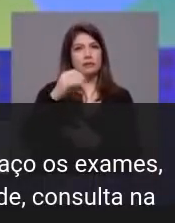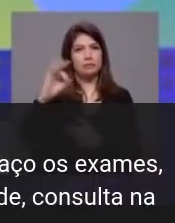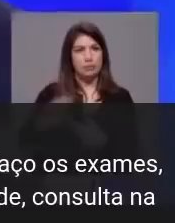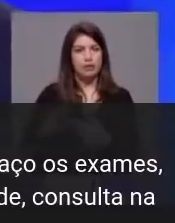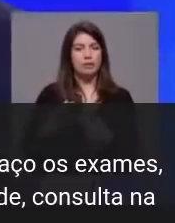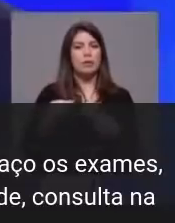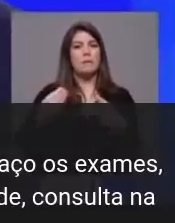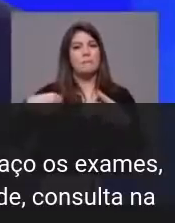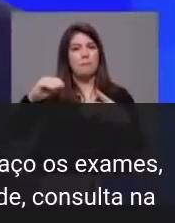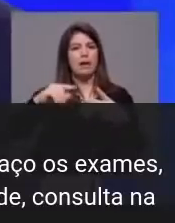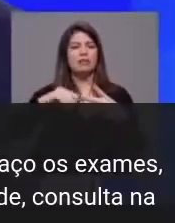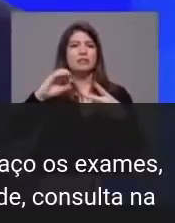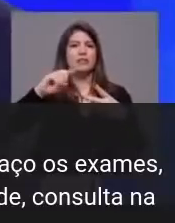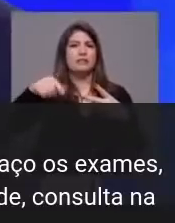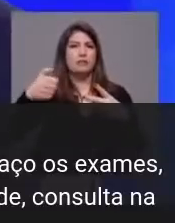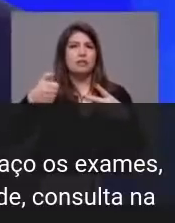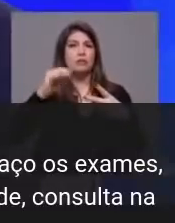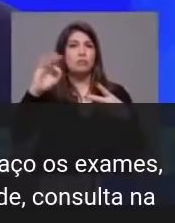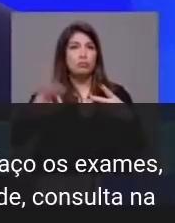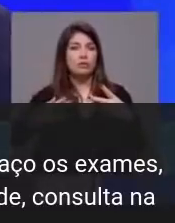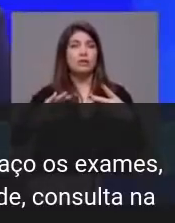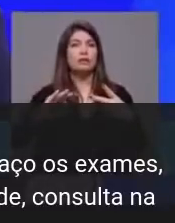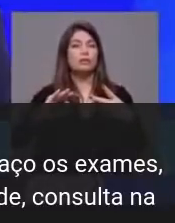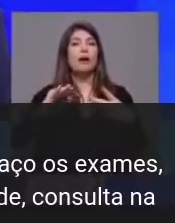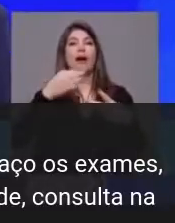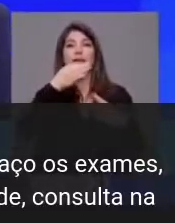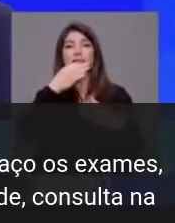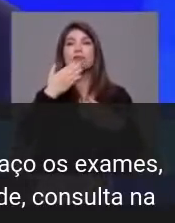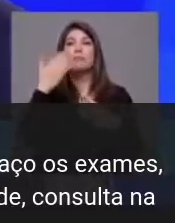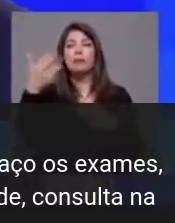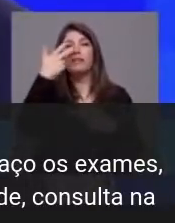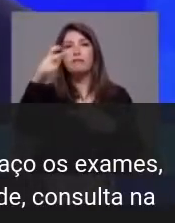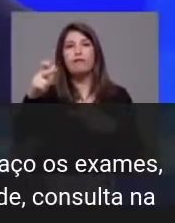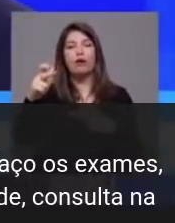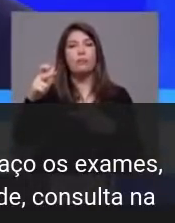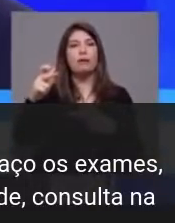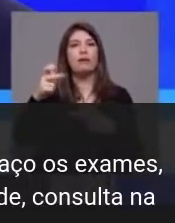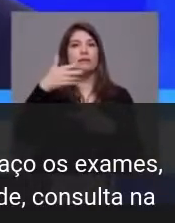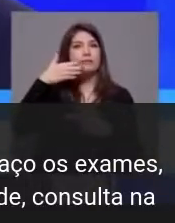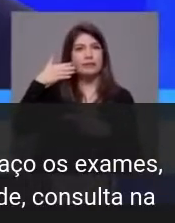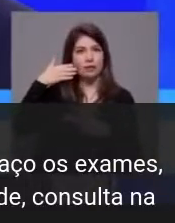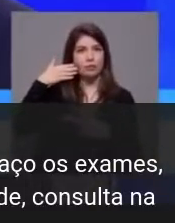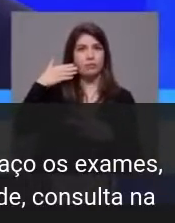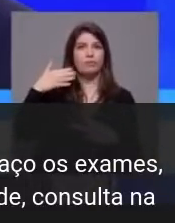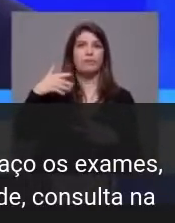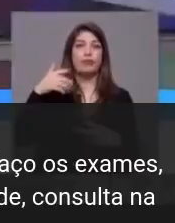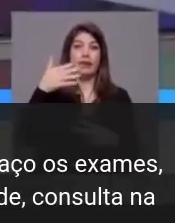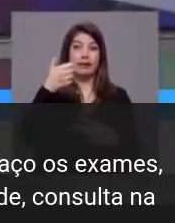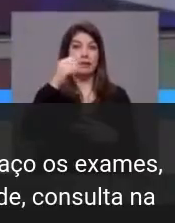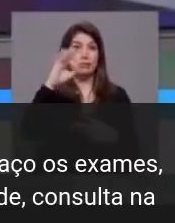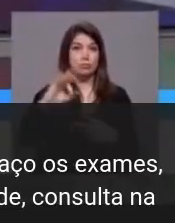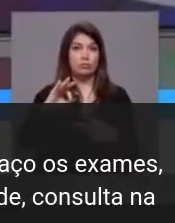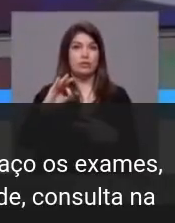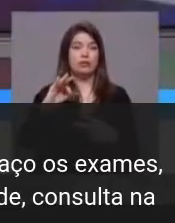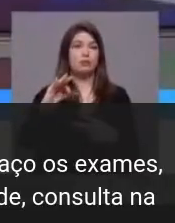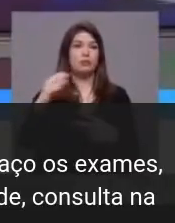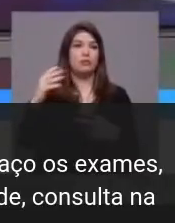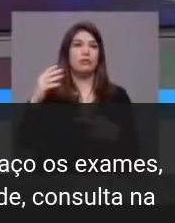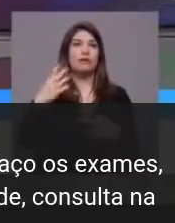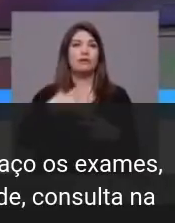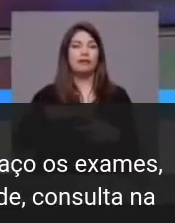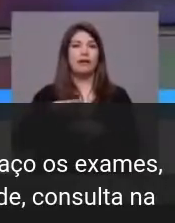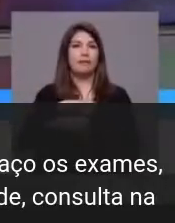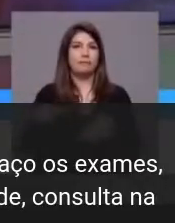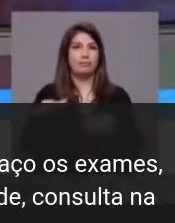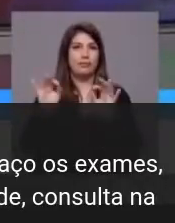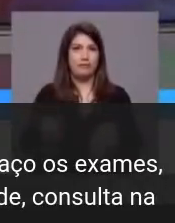corte de 0,5% ao ano por cada ano de antecipação da reforma. Ora, nós acabámos com este corte de 15% para quase toda a